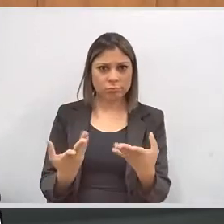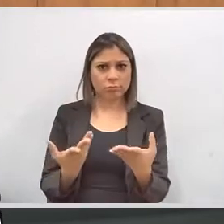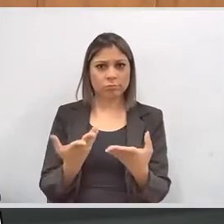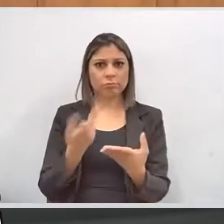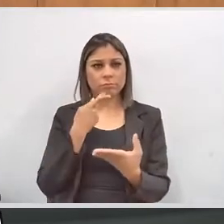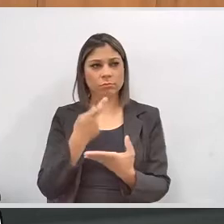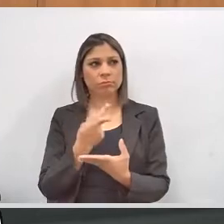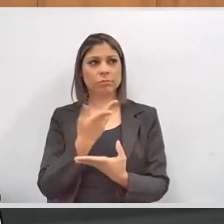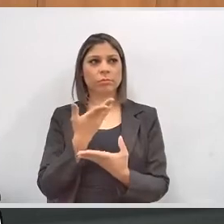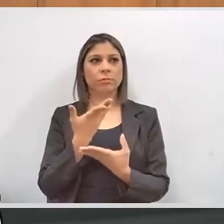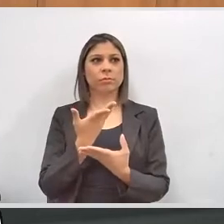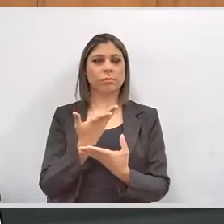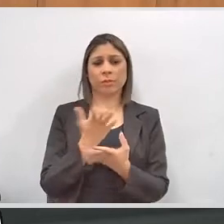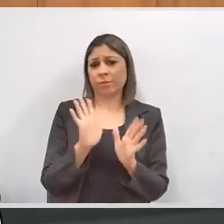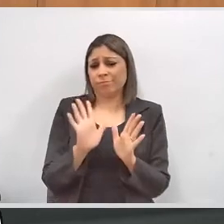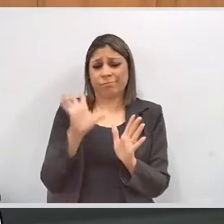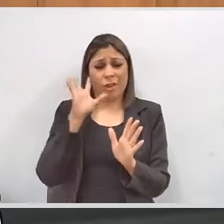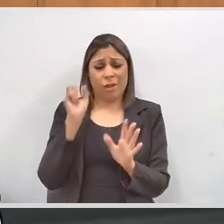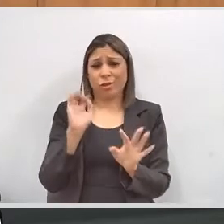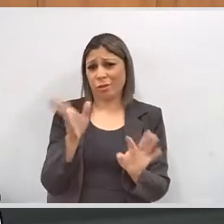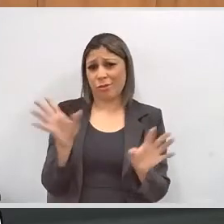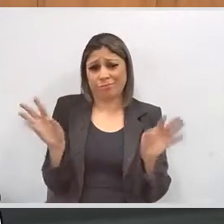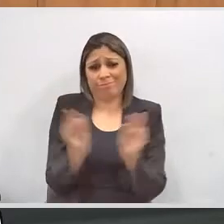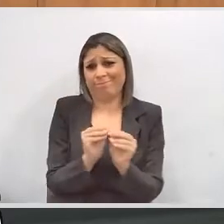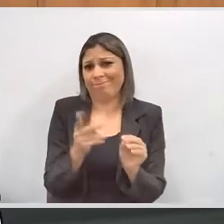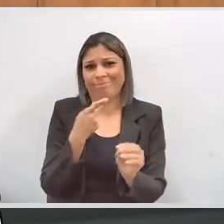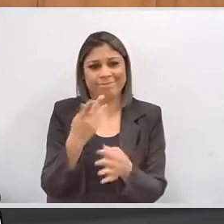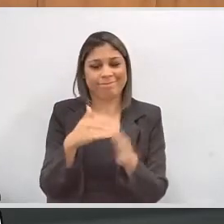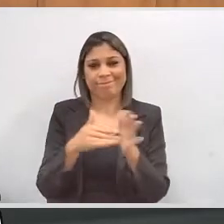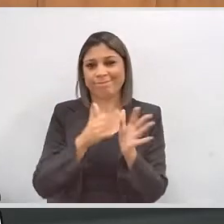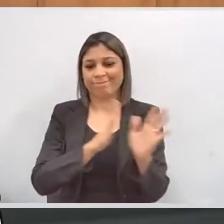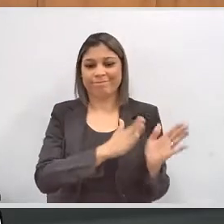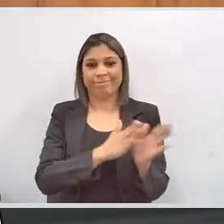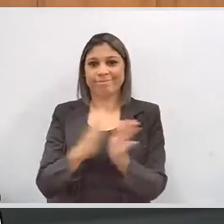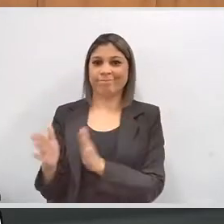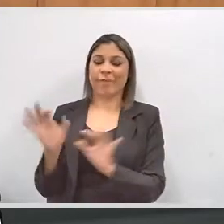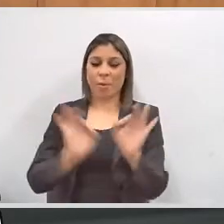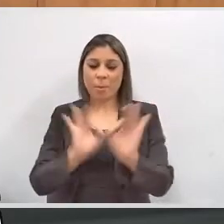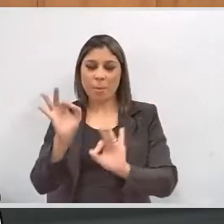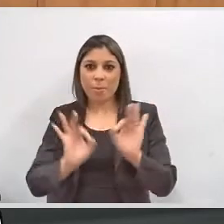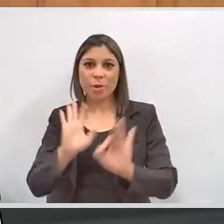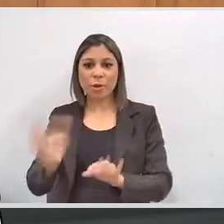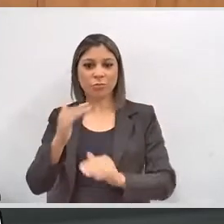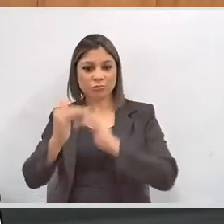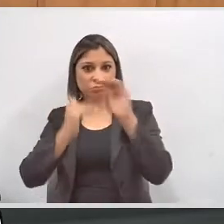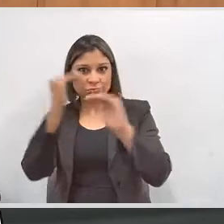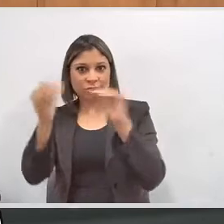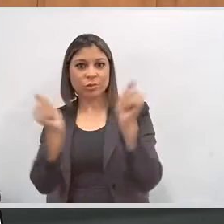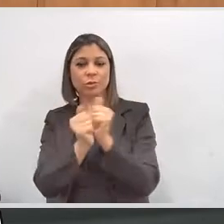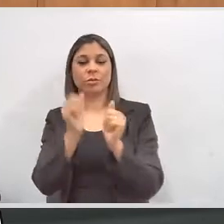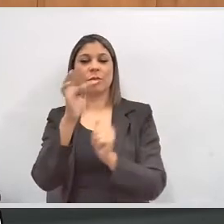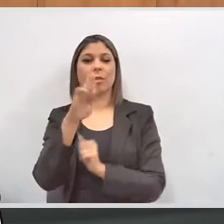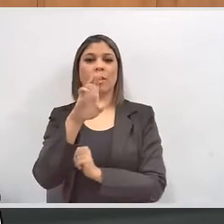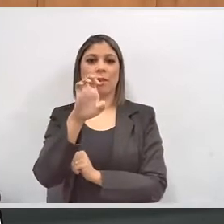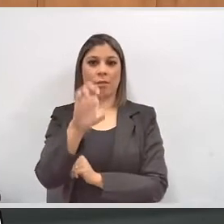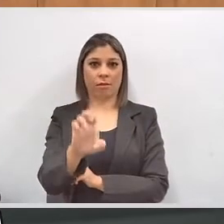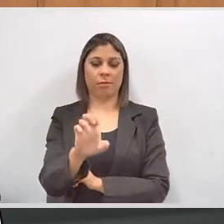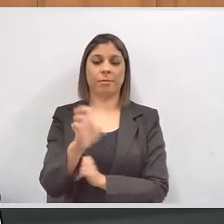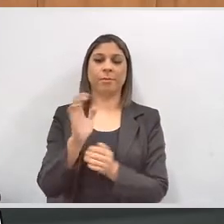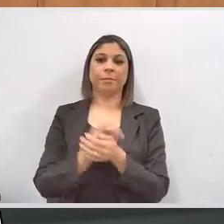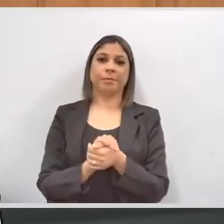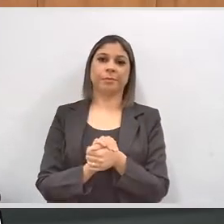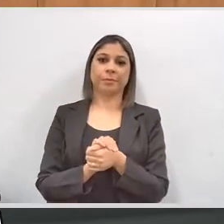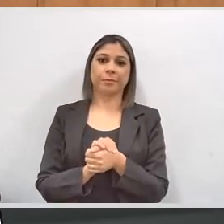fala do doutor Luiz Fernando resume com muita fidelidade as ações e os projetos que estão sendo desenvolvidos no tribunal.